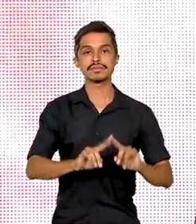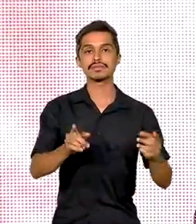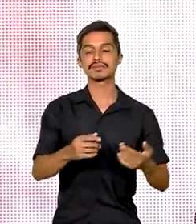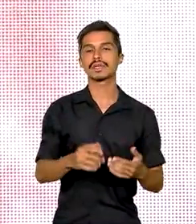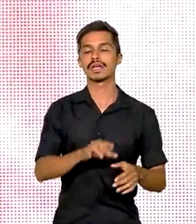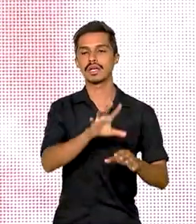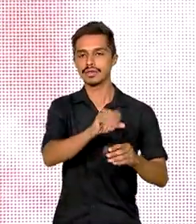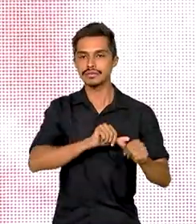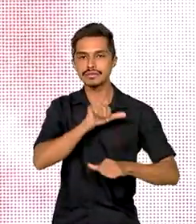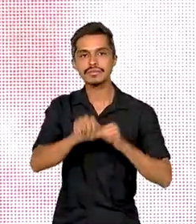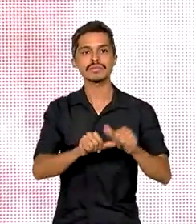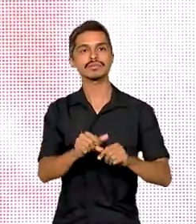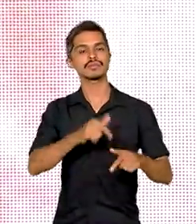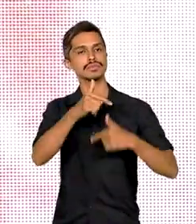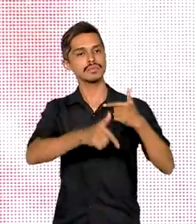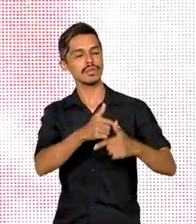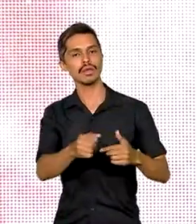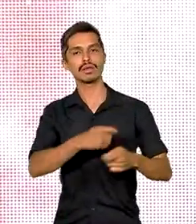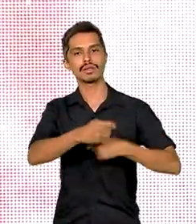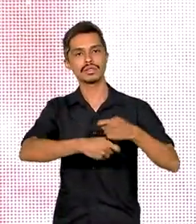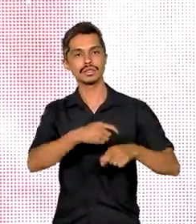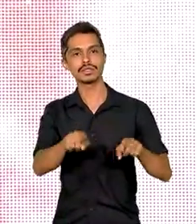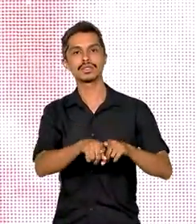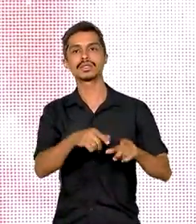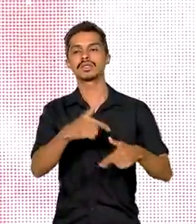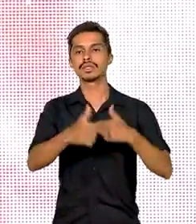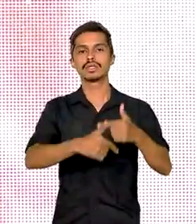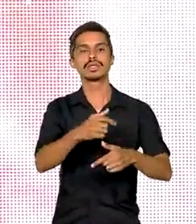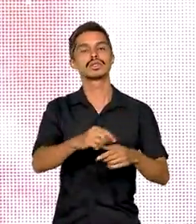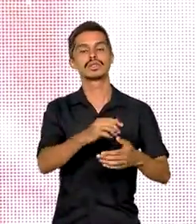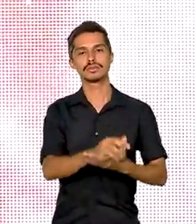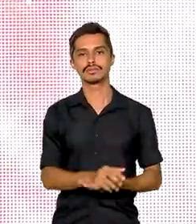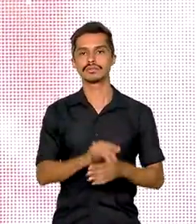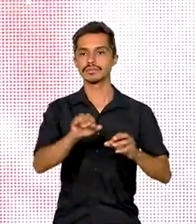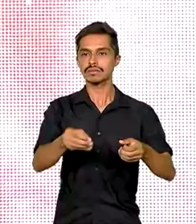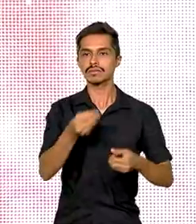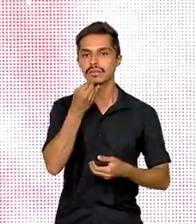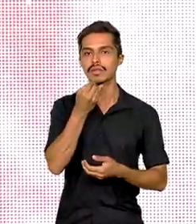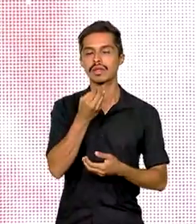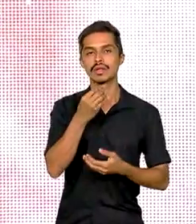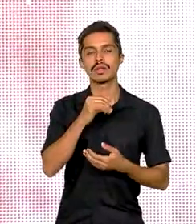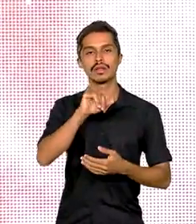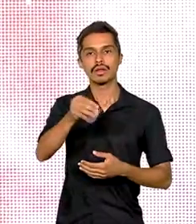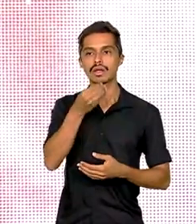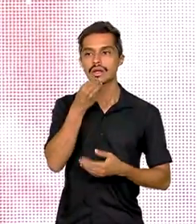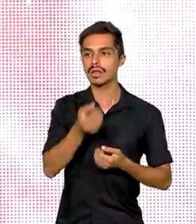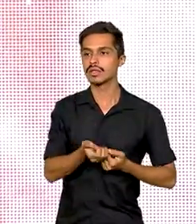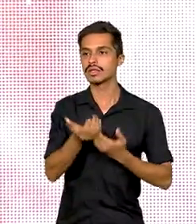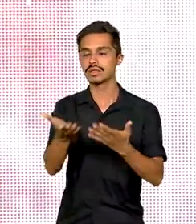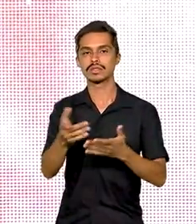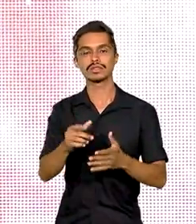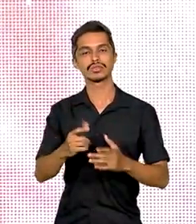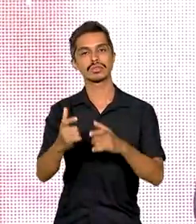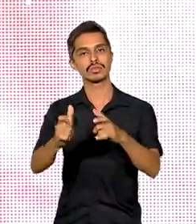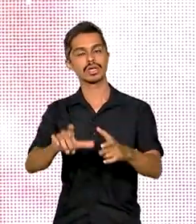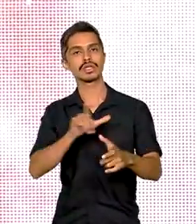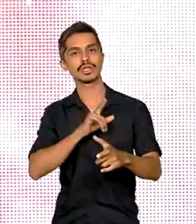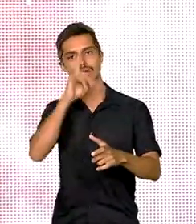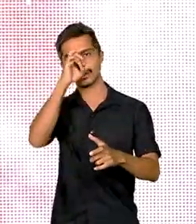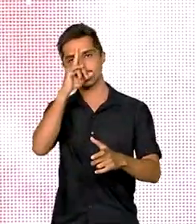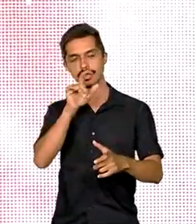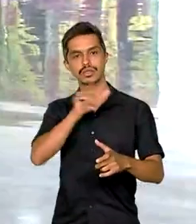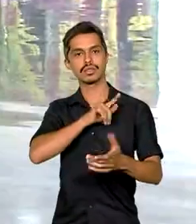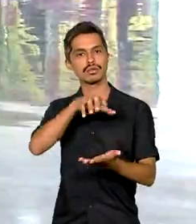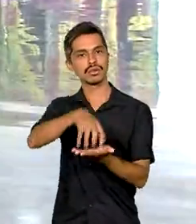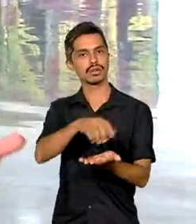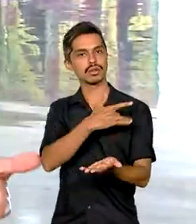econômica, emprego e renda, em oportunidade daquela localidade ter um hospital, ter um posto de saúde, ter uma